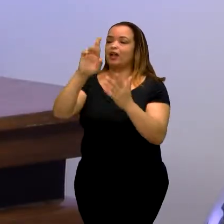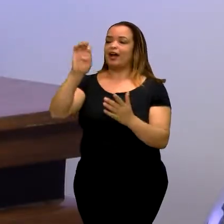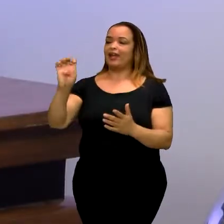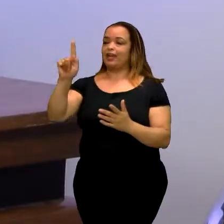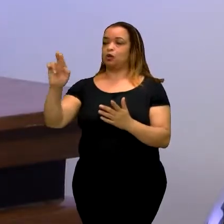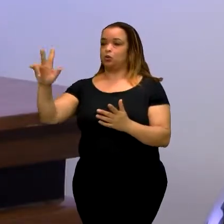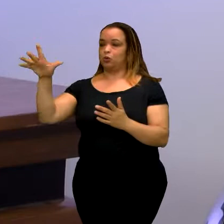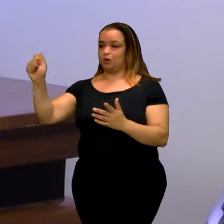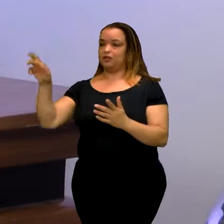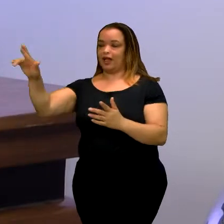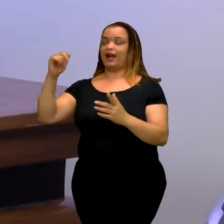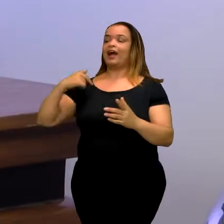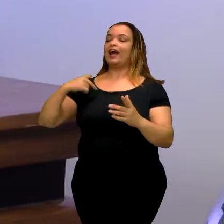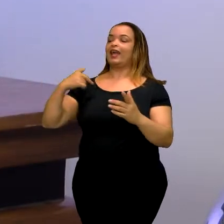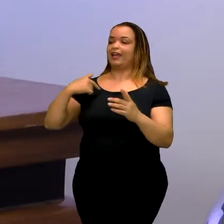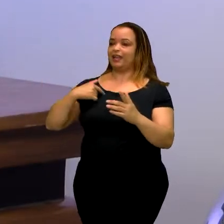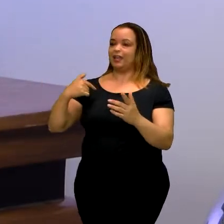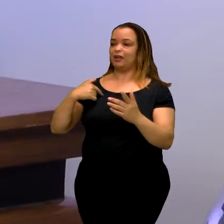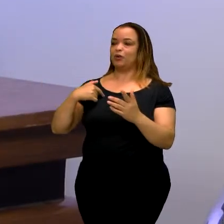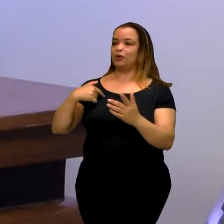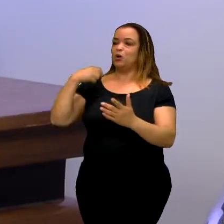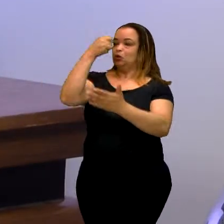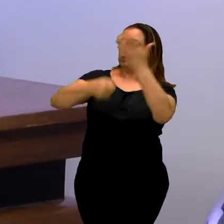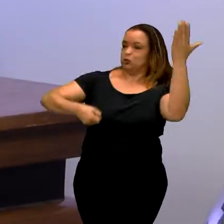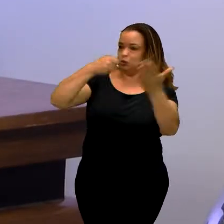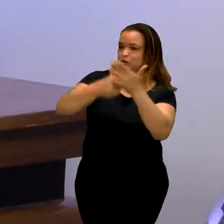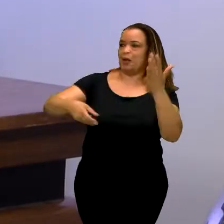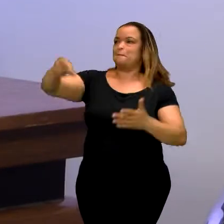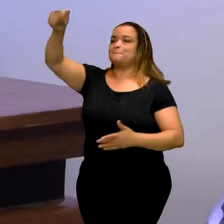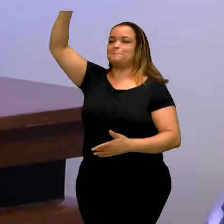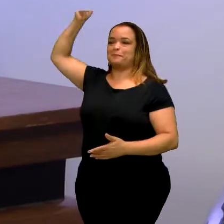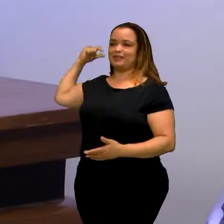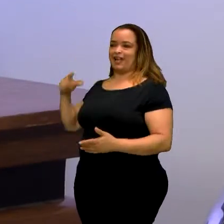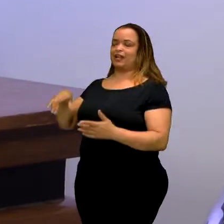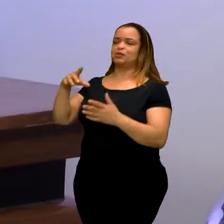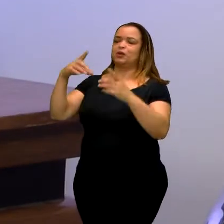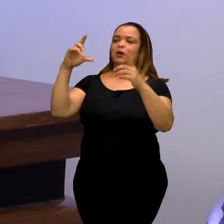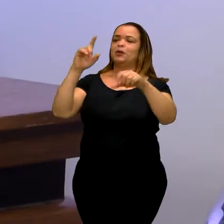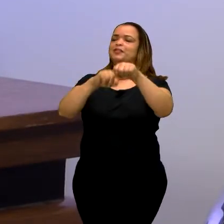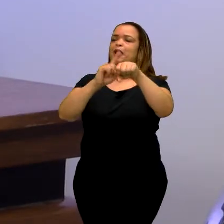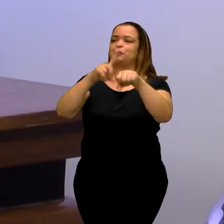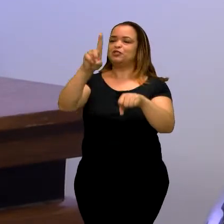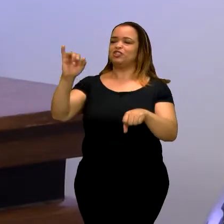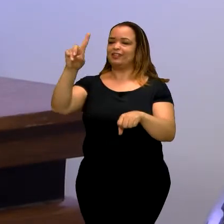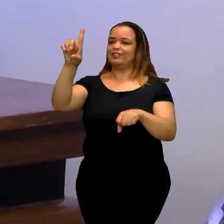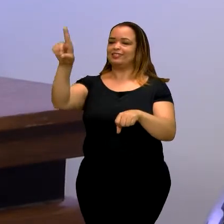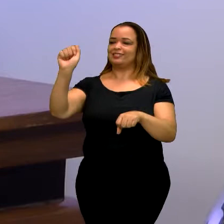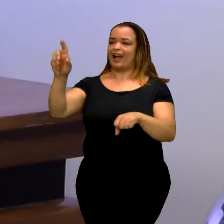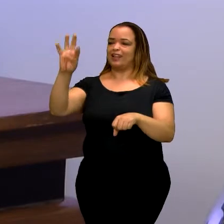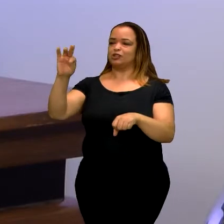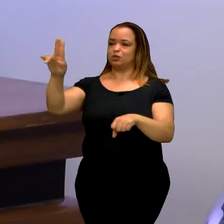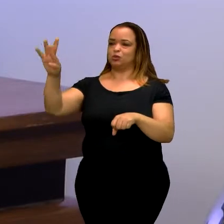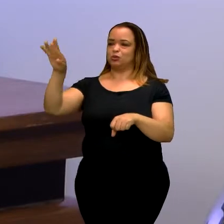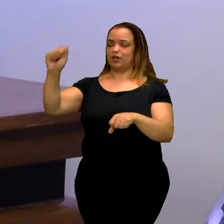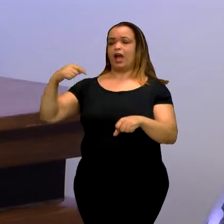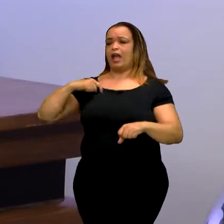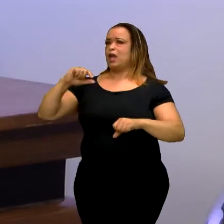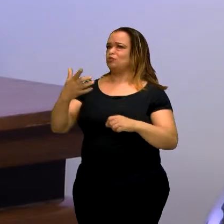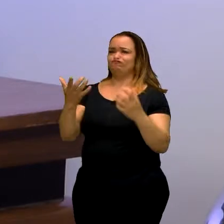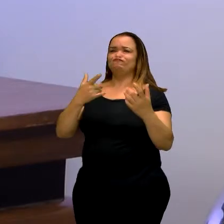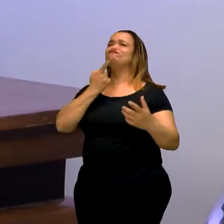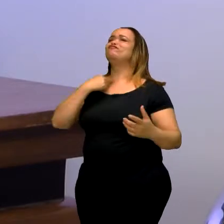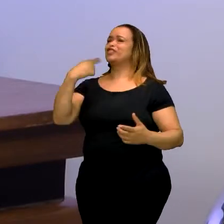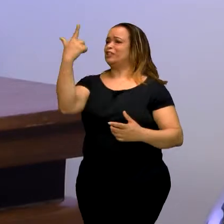desafiei a questão, na época da ditadura, eu não queria estudar na escola de